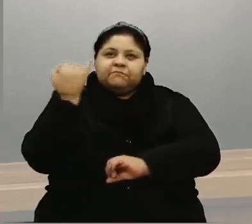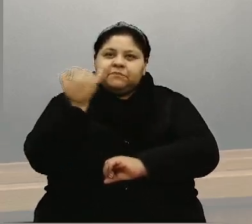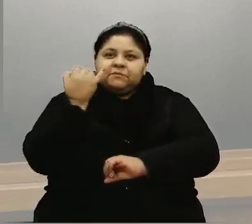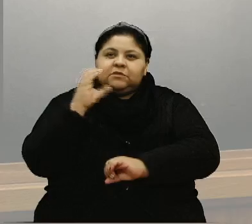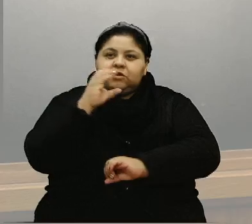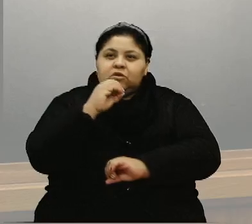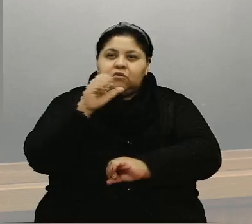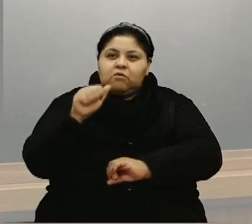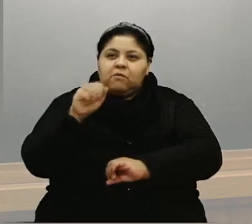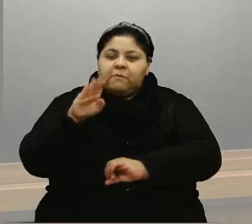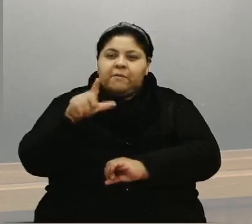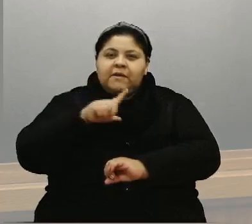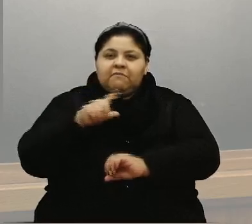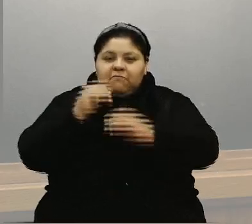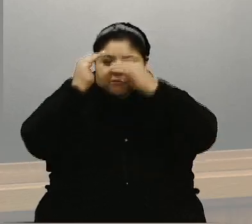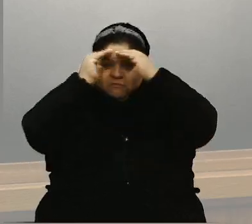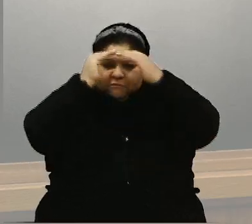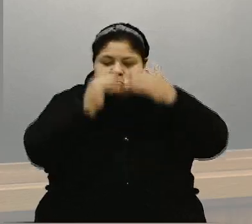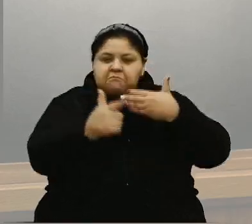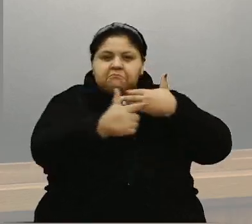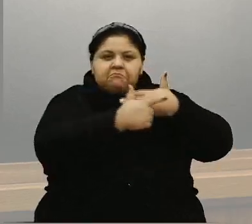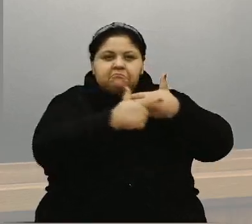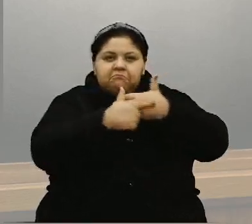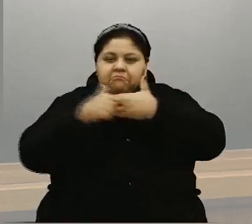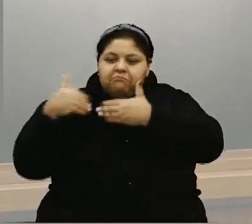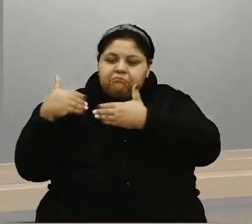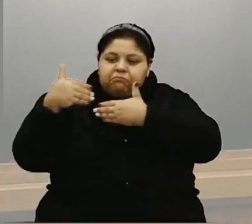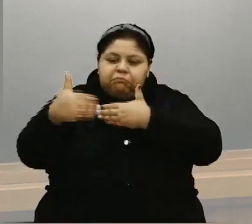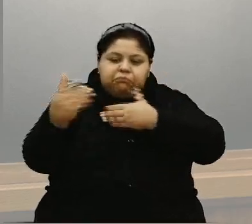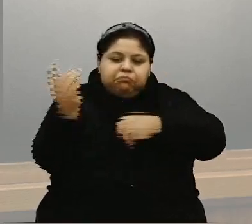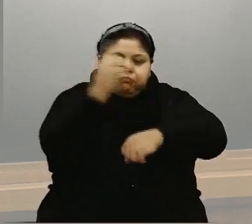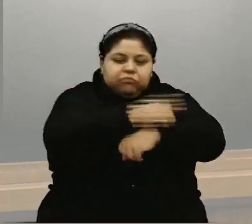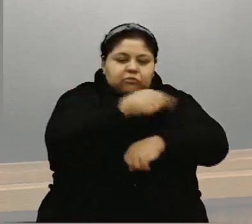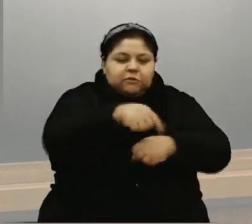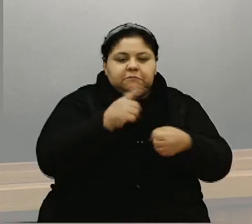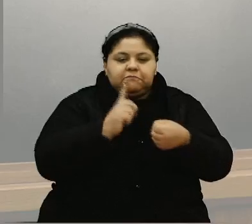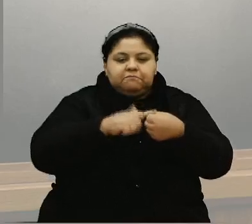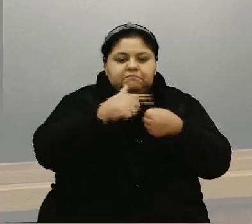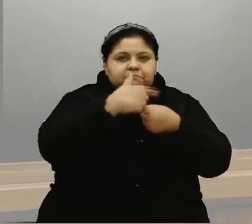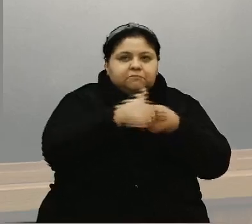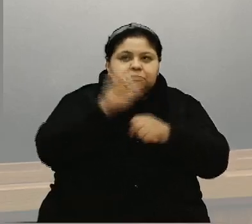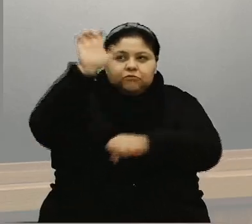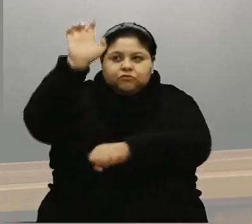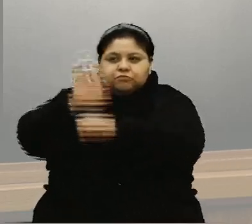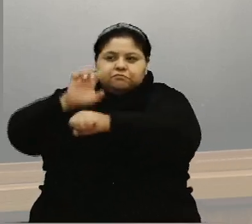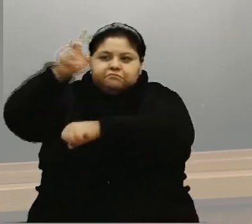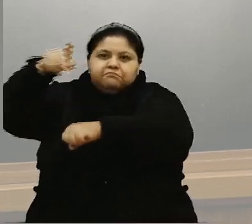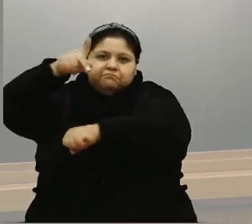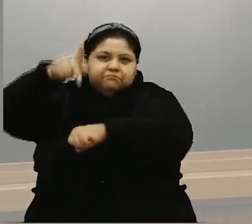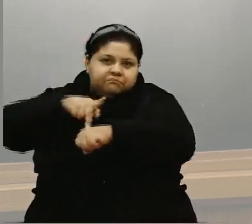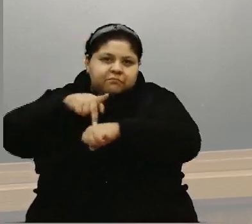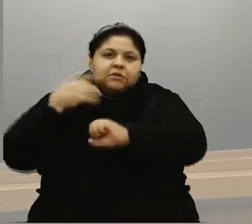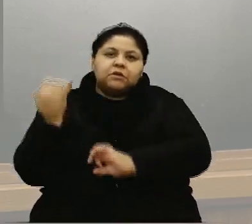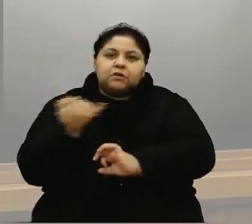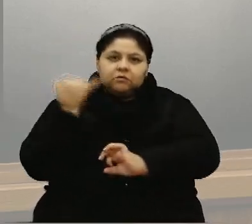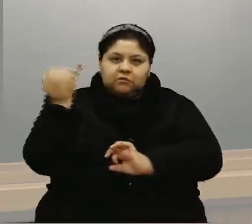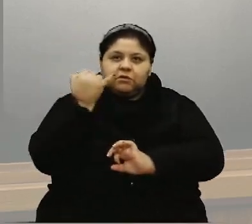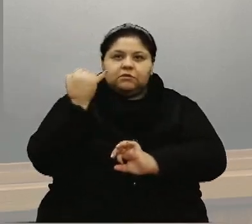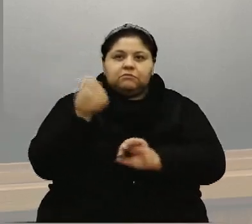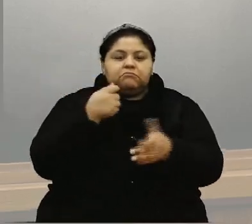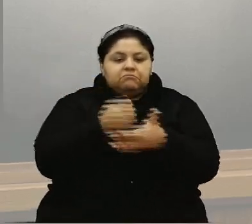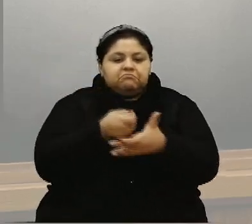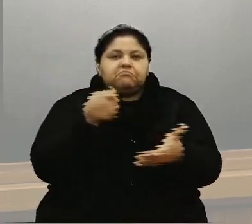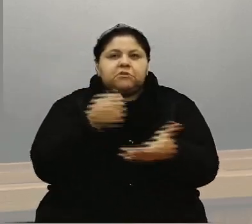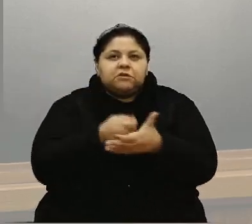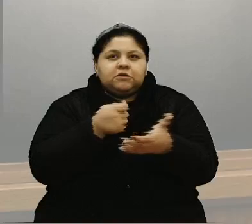tem cumprido o papel, assim, ao longo dessas datas, tanto aqui na cidade, como no estado, no país, importante nas lutas,